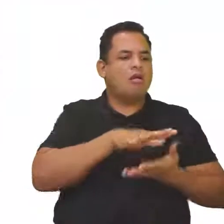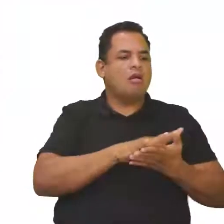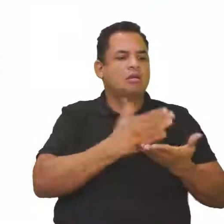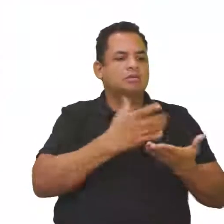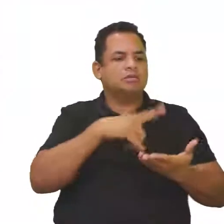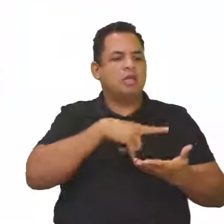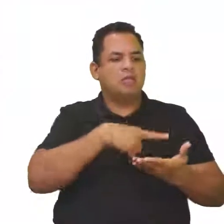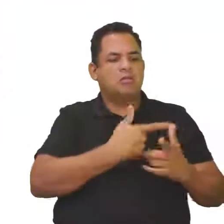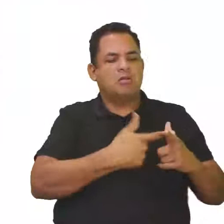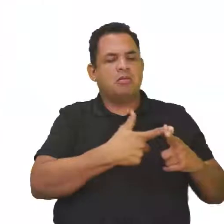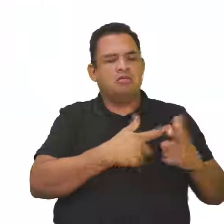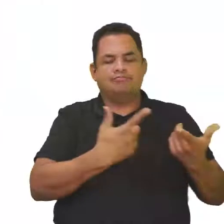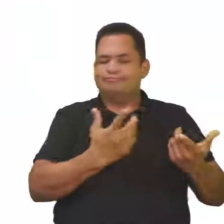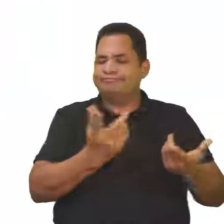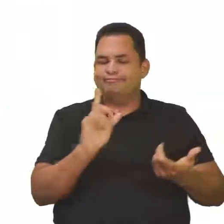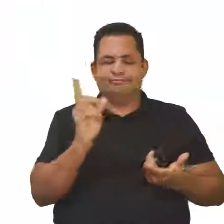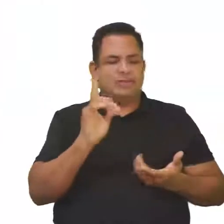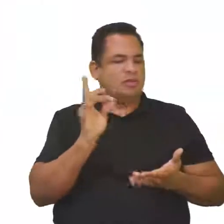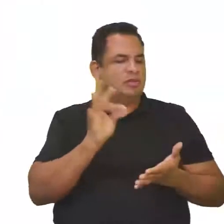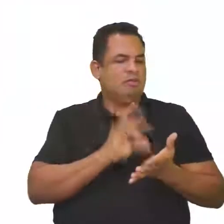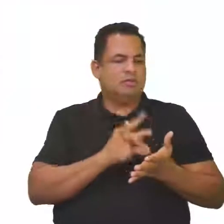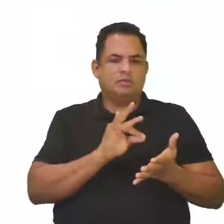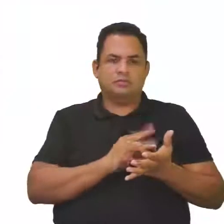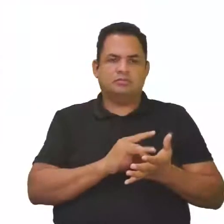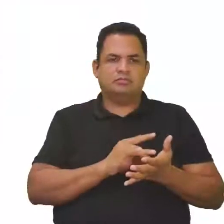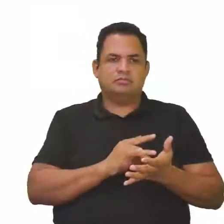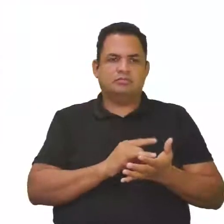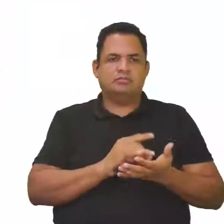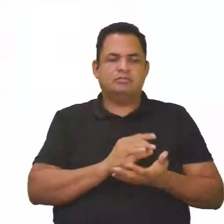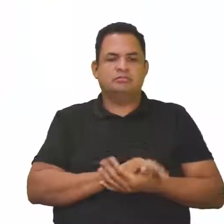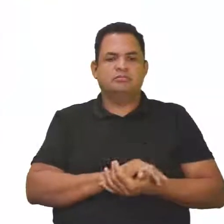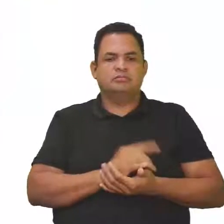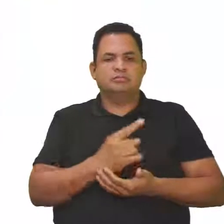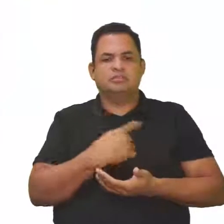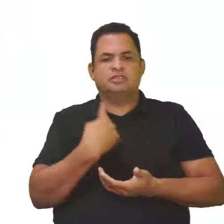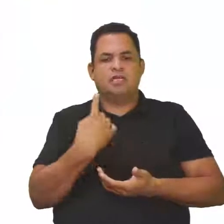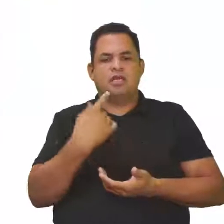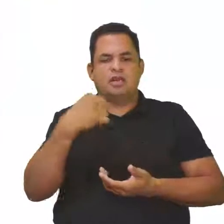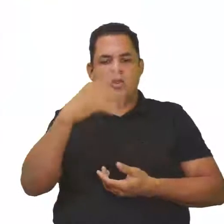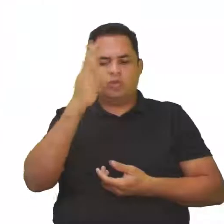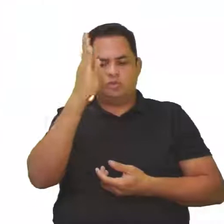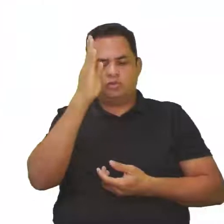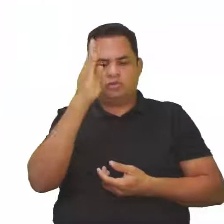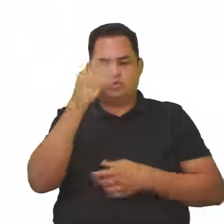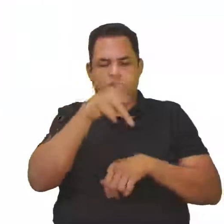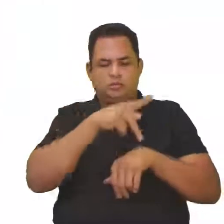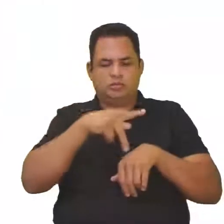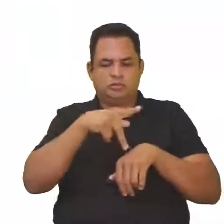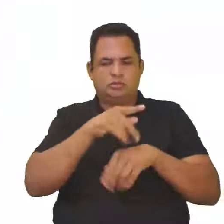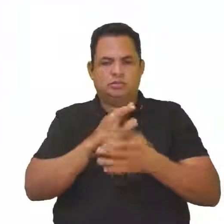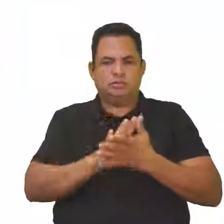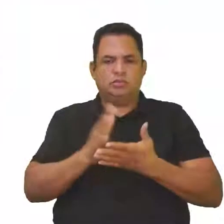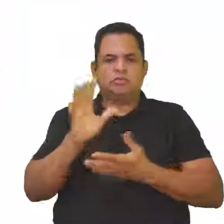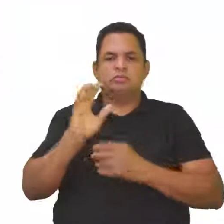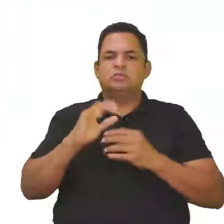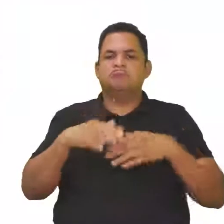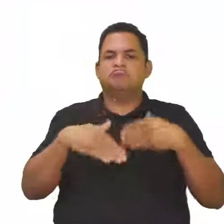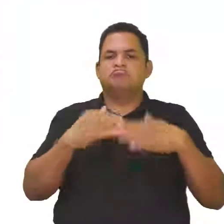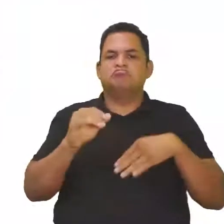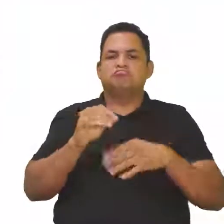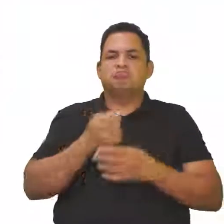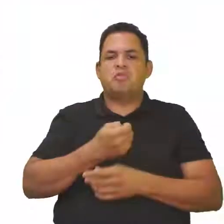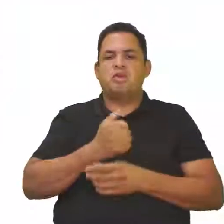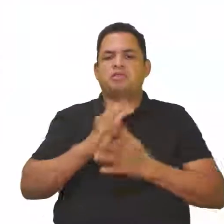isso não é verdade também, né, gente? A gente está vendo aí, não só no nosso país, como em quase todos os locais do mundo,